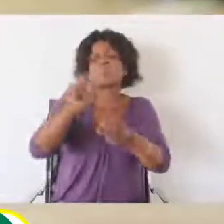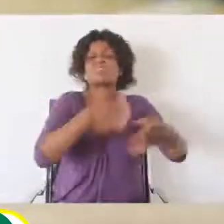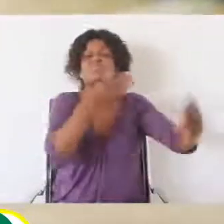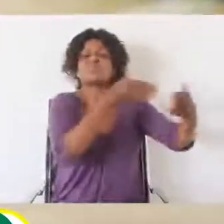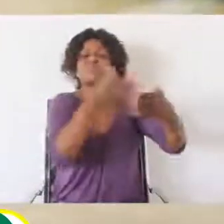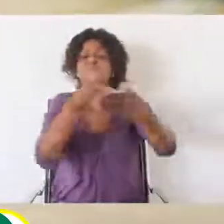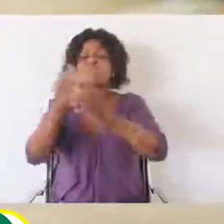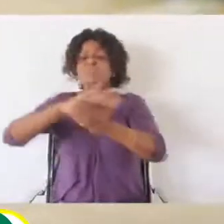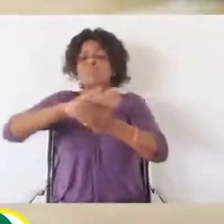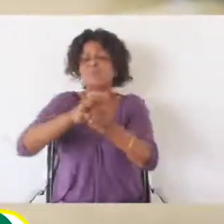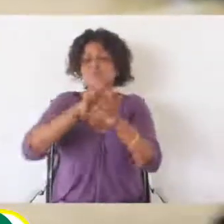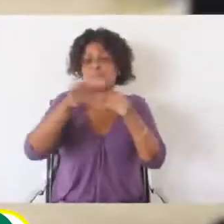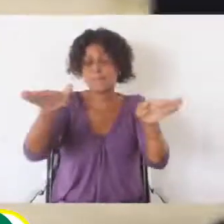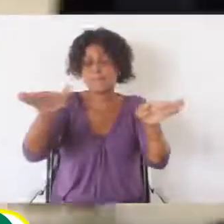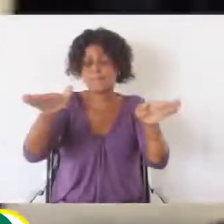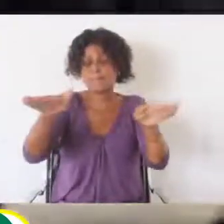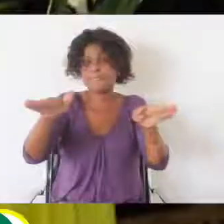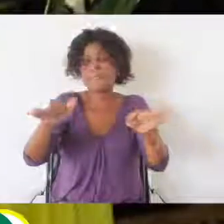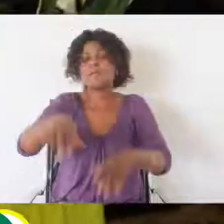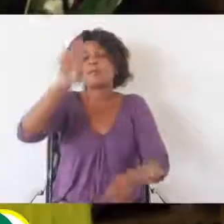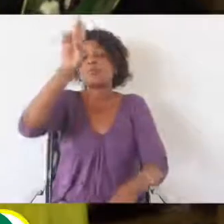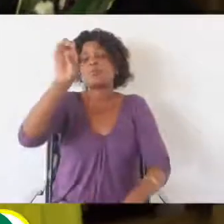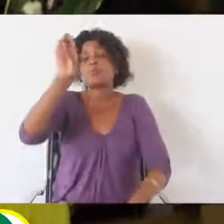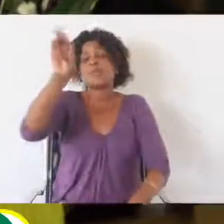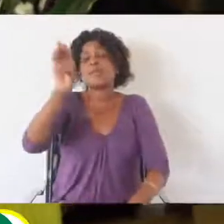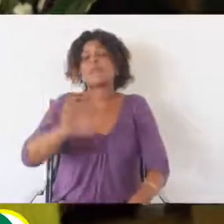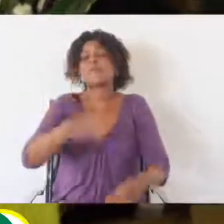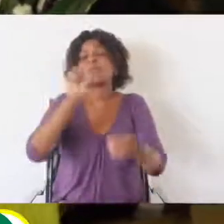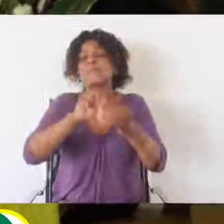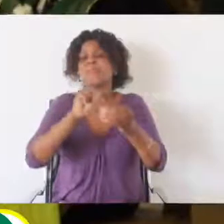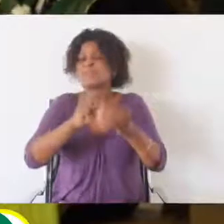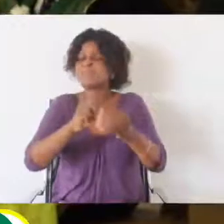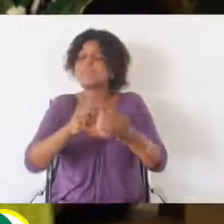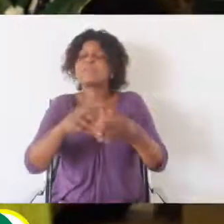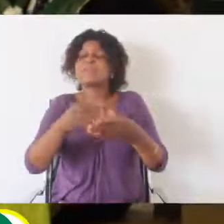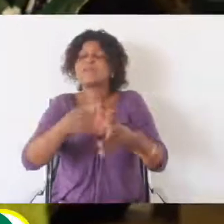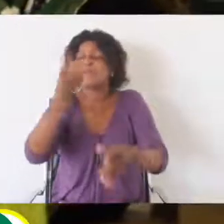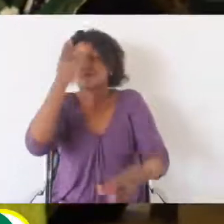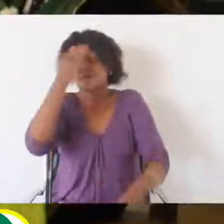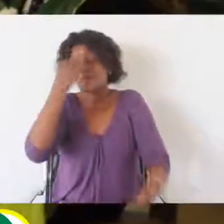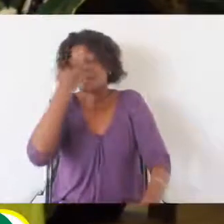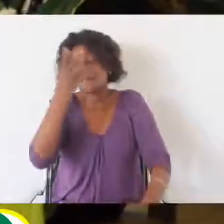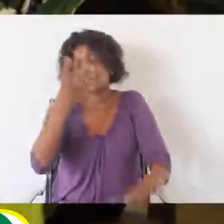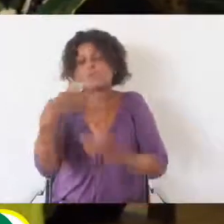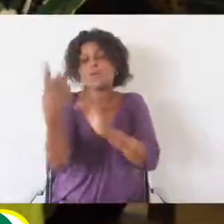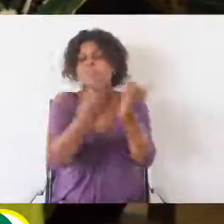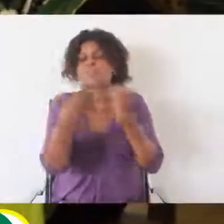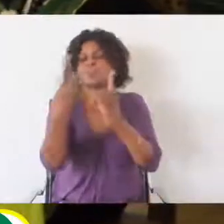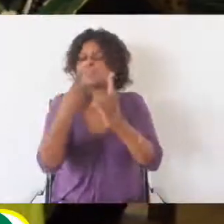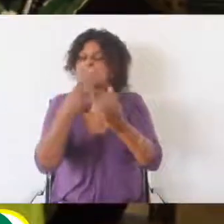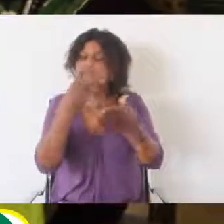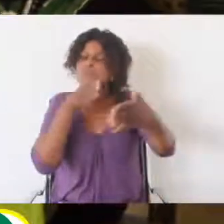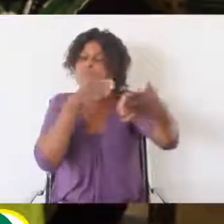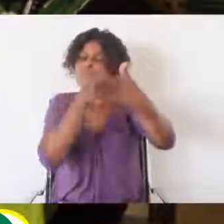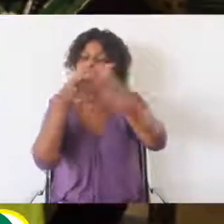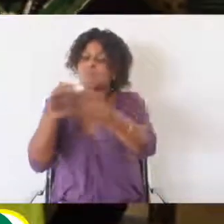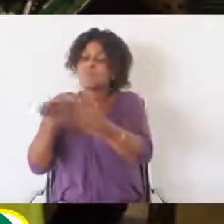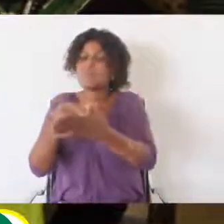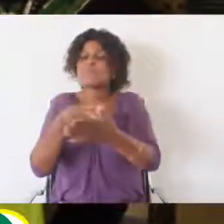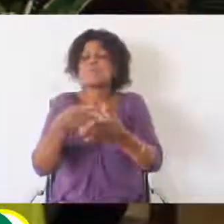pandemia da Covid-19, a UAM concebeu pela necessidade de prevenção contra a doença um modelo de cerimônia diferente do tradicional,